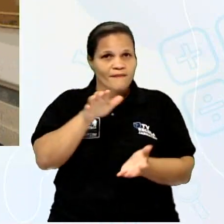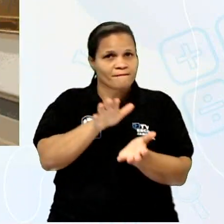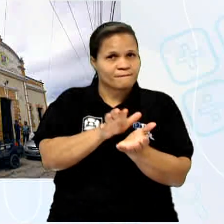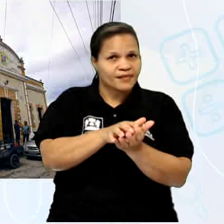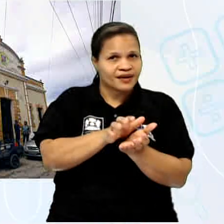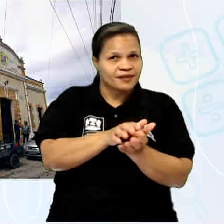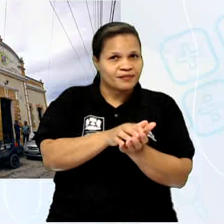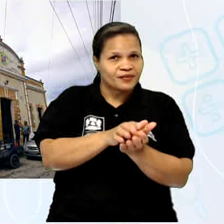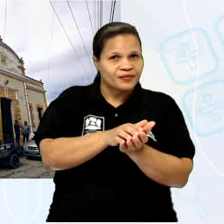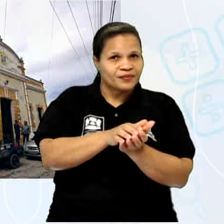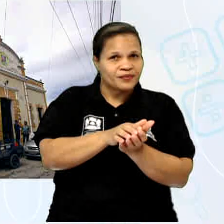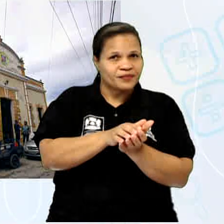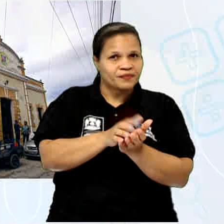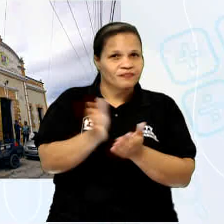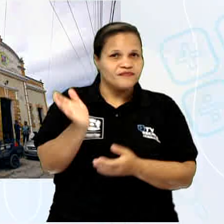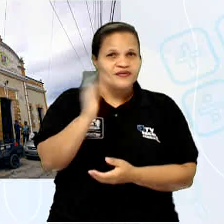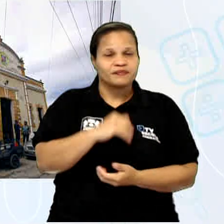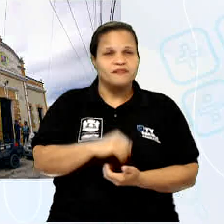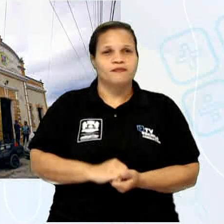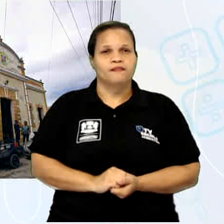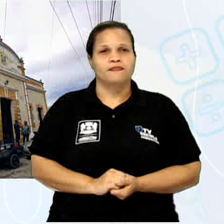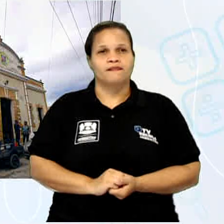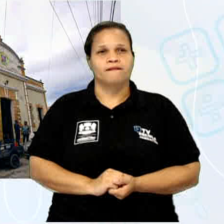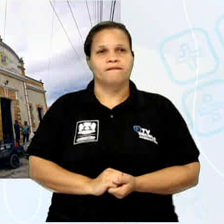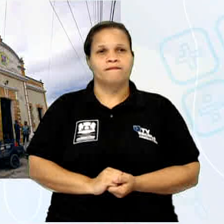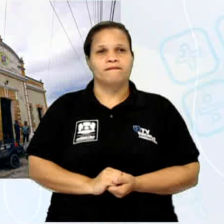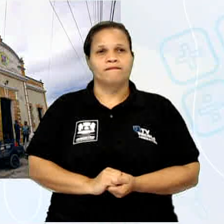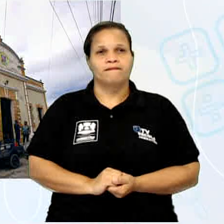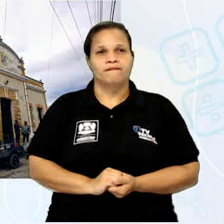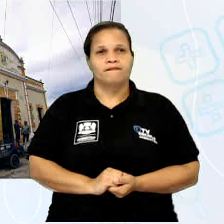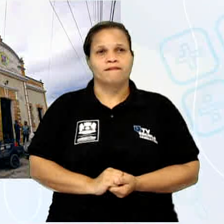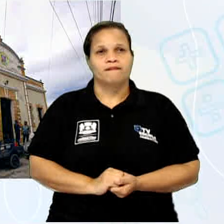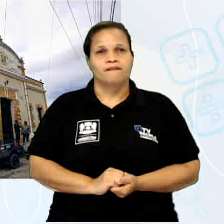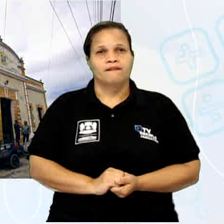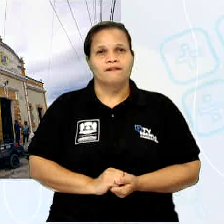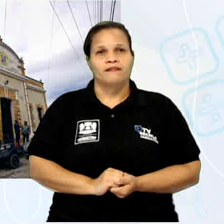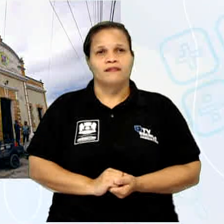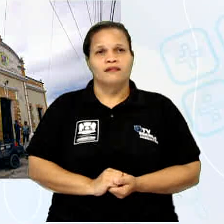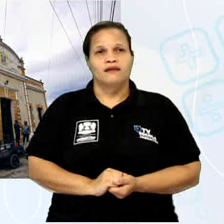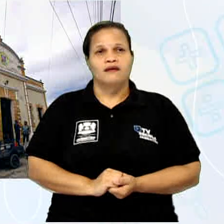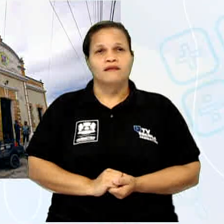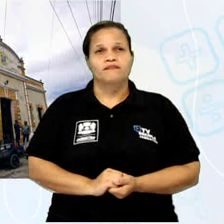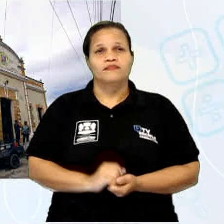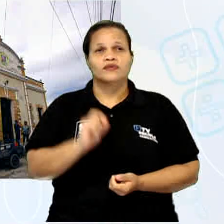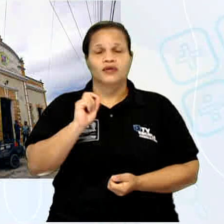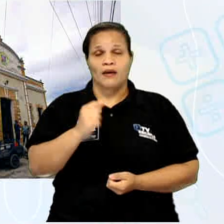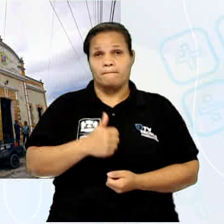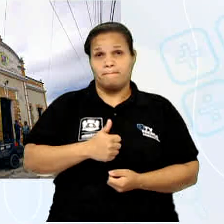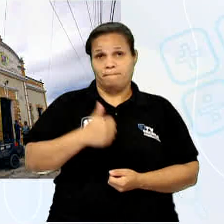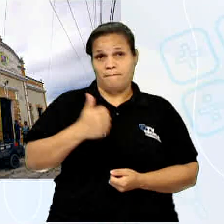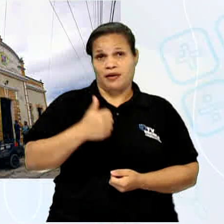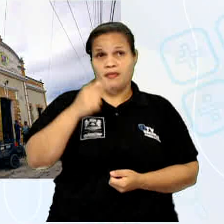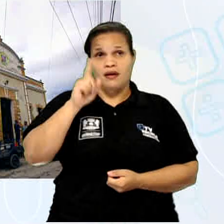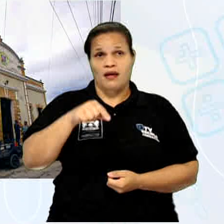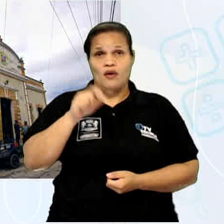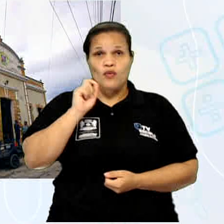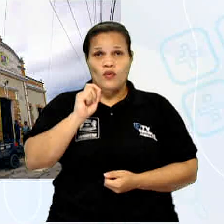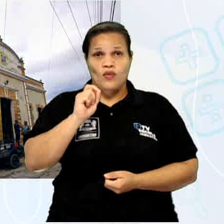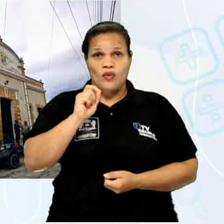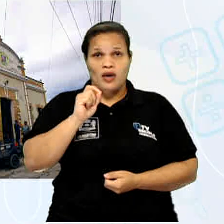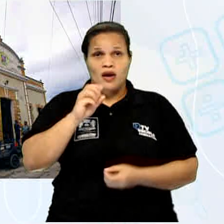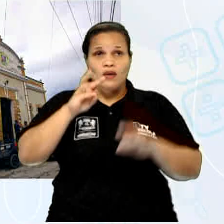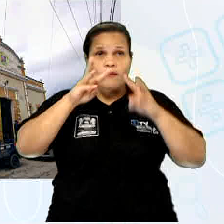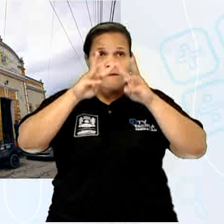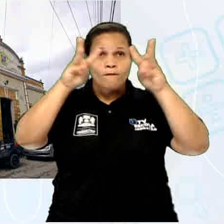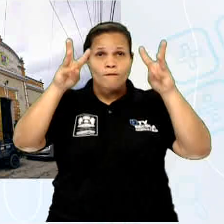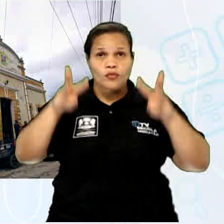Vamos lá? O primeiro museu que eu trouxe para vocês hoje é o Museu do Instituto Histórico de Jaboatão, que